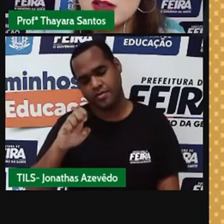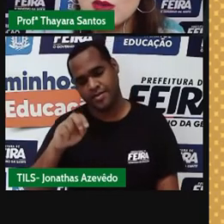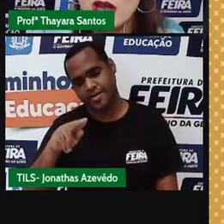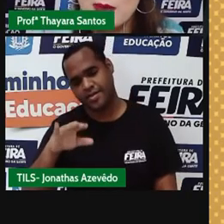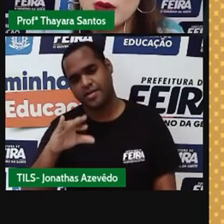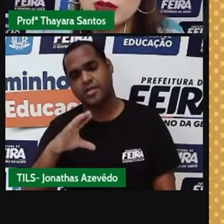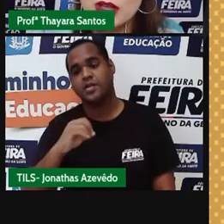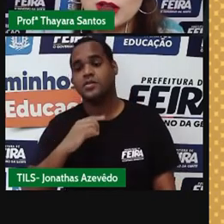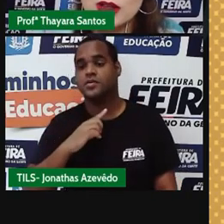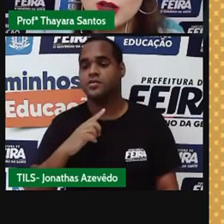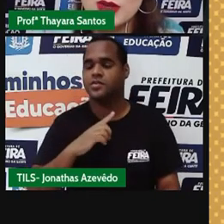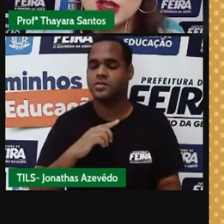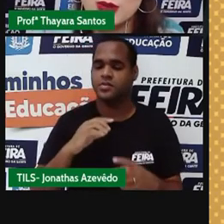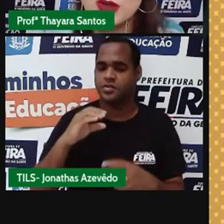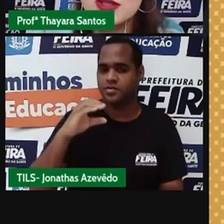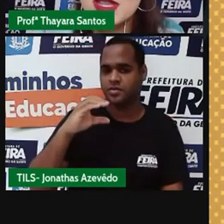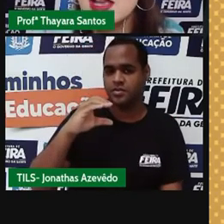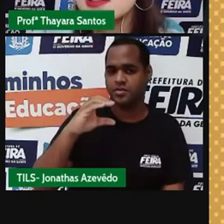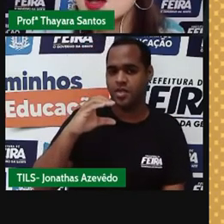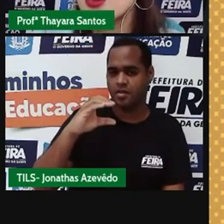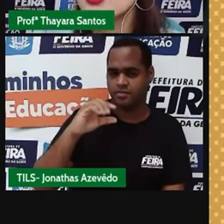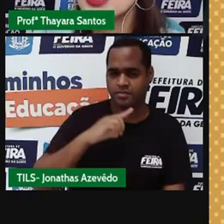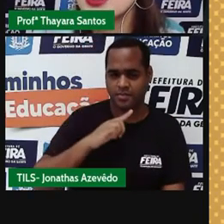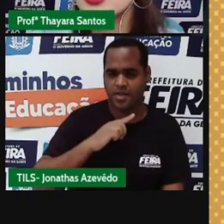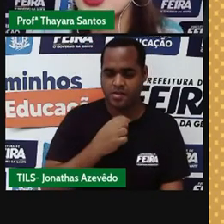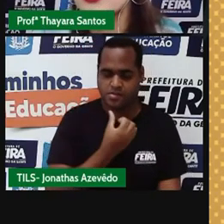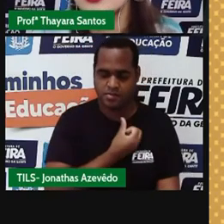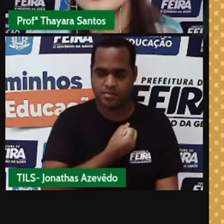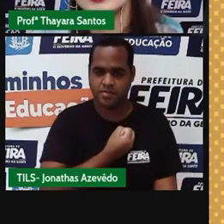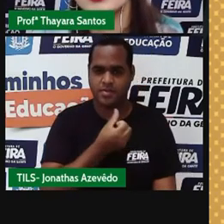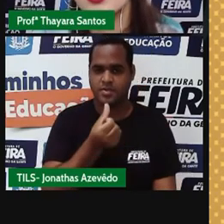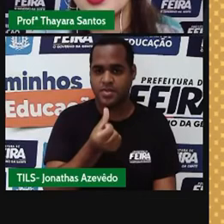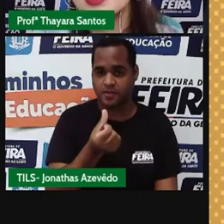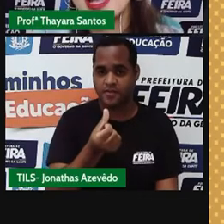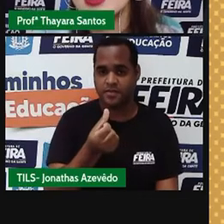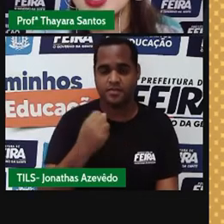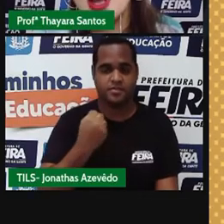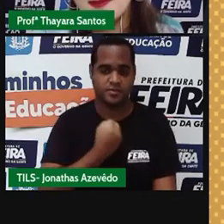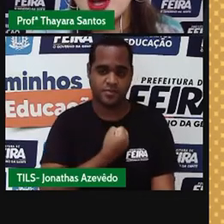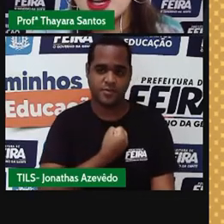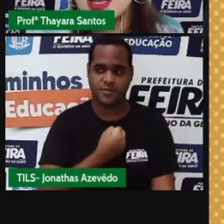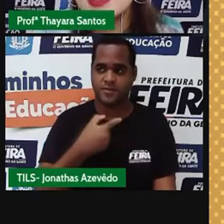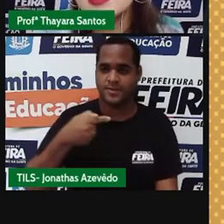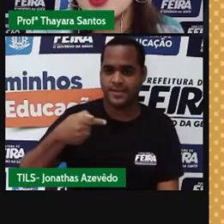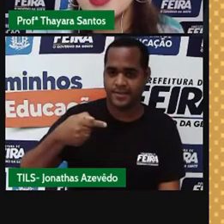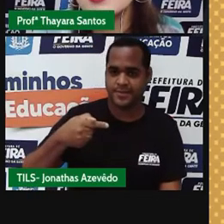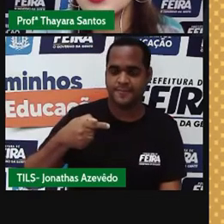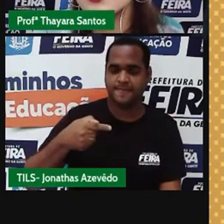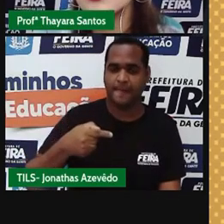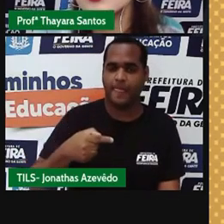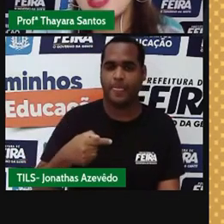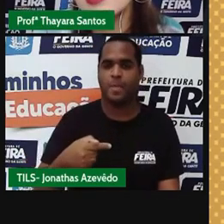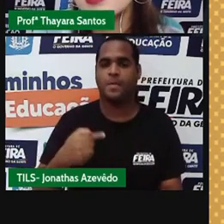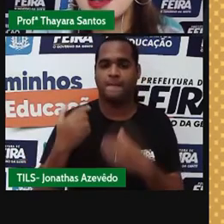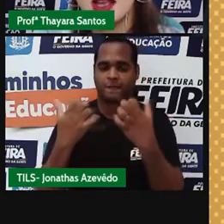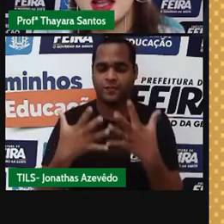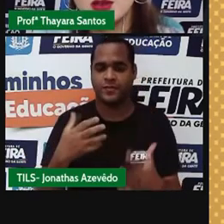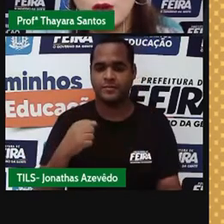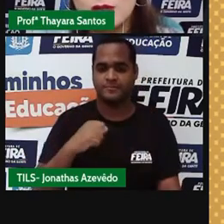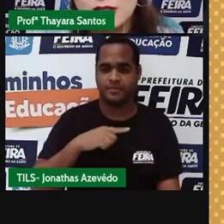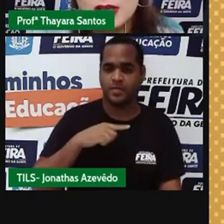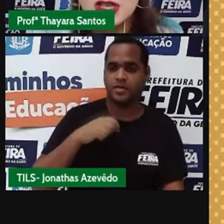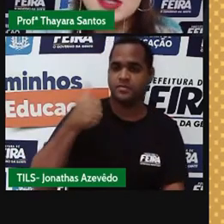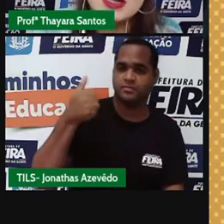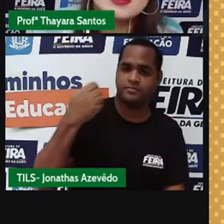diferentes. O carbono tem número atômico 6. O nitrogênio tem número atômico 7. Porém, eles têm o mesmo número de massa, que é